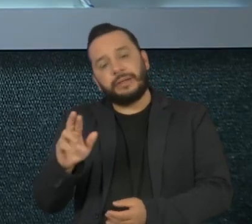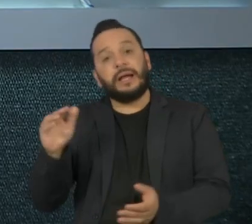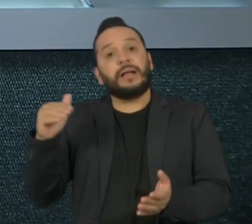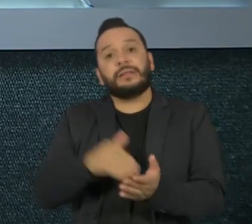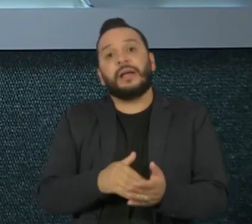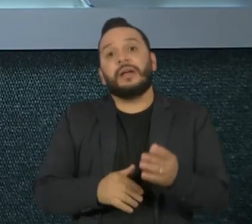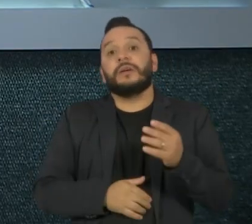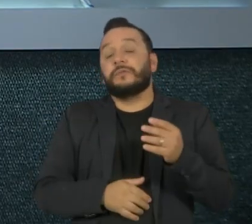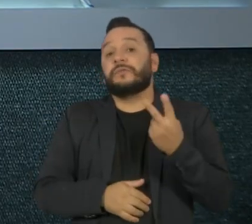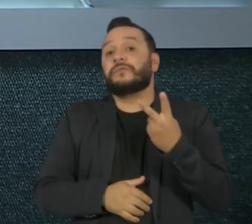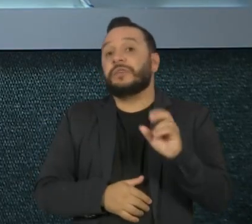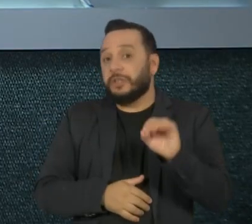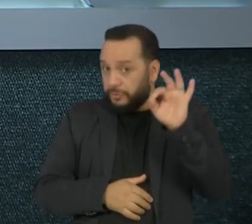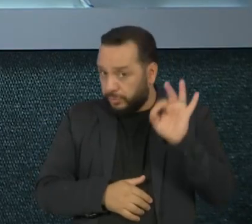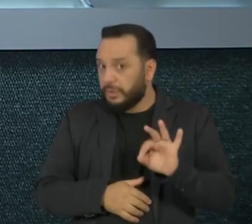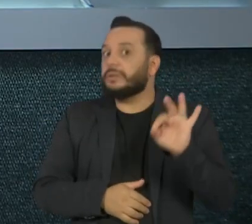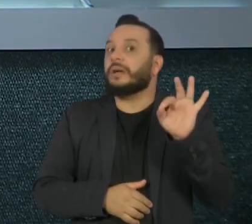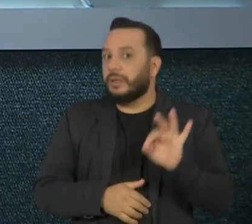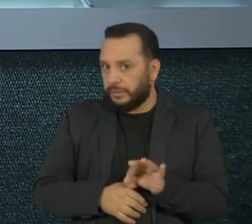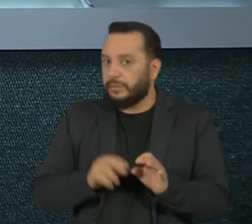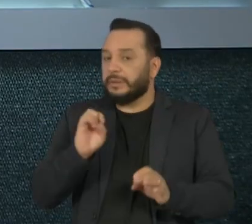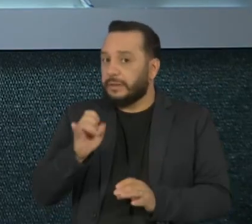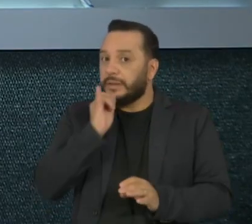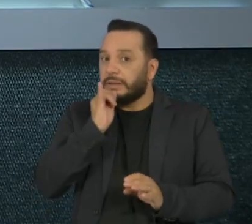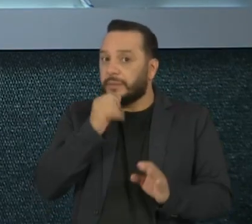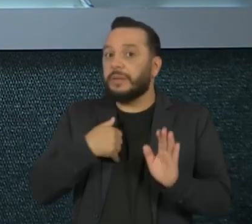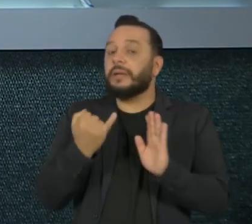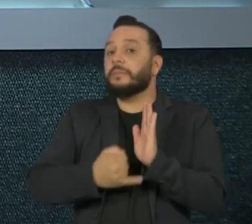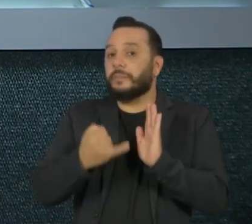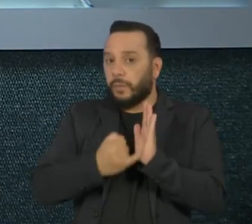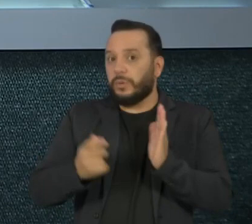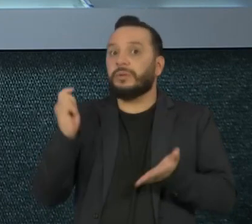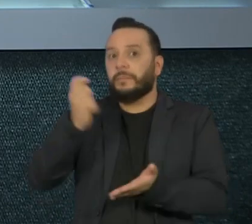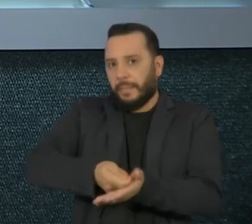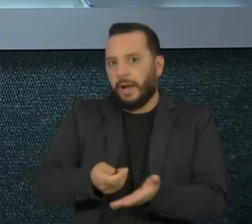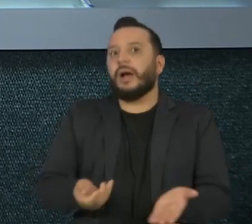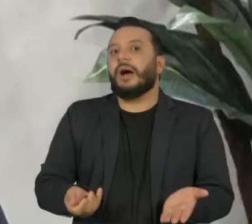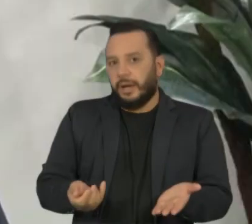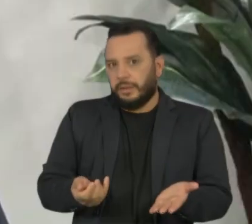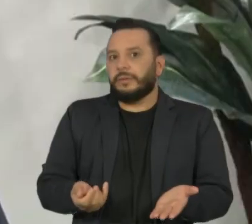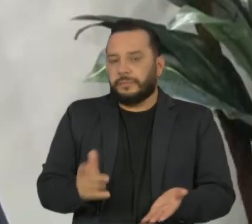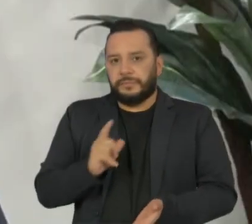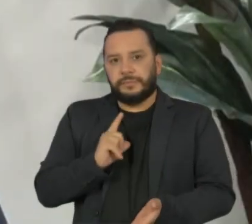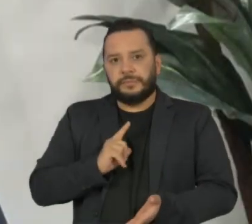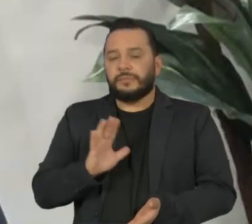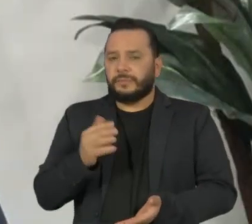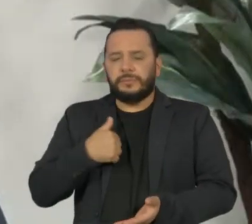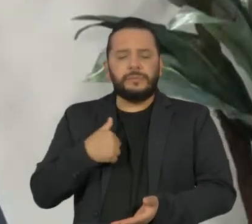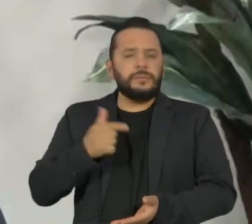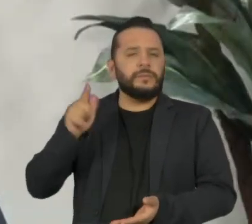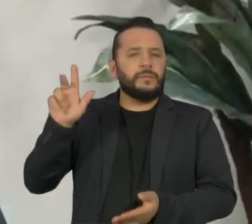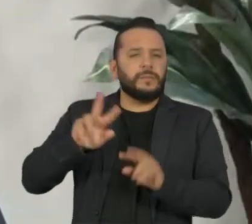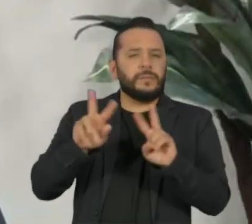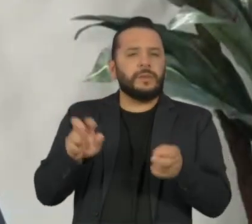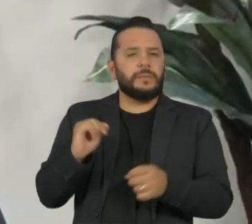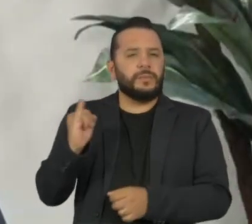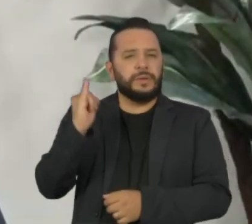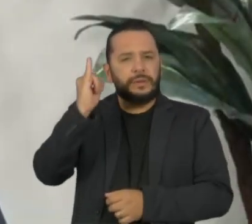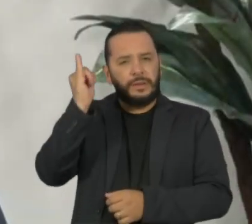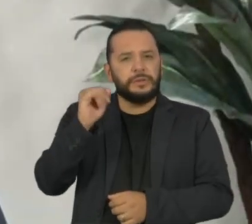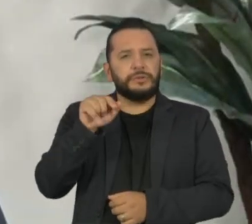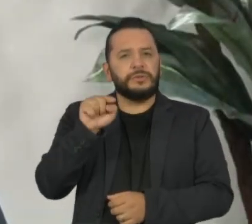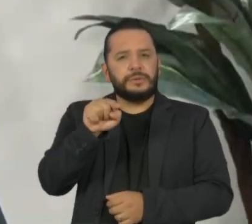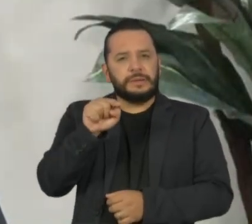até 20% caso eu tenha um imposto a pagar sobre essa declaração. Uma outra questão que é importante a gente